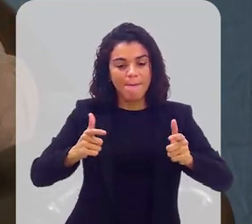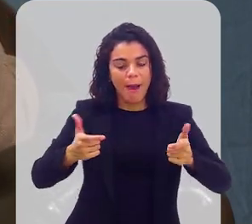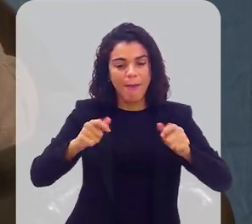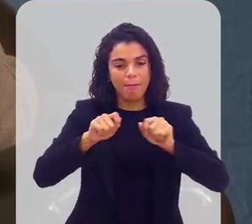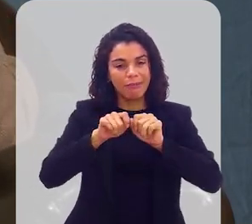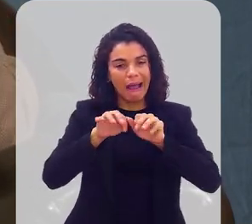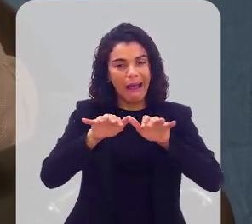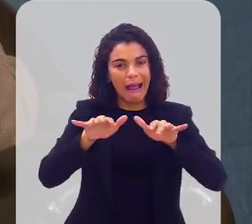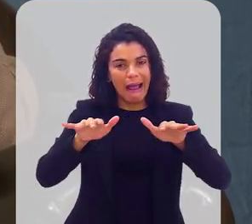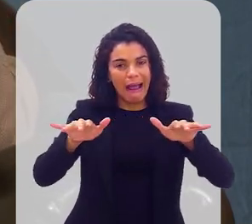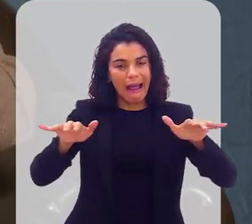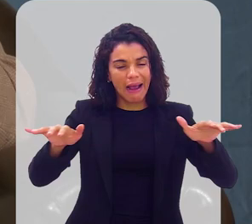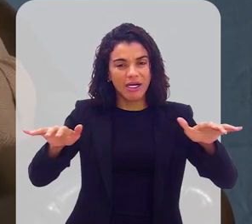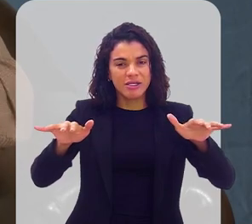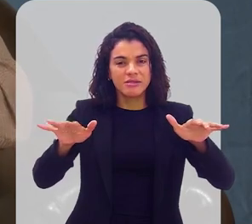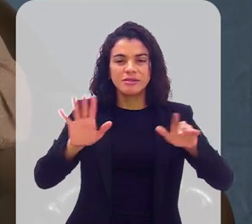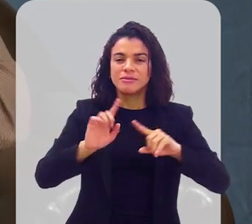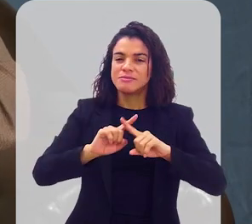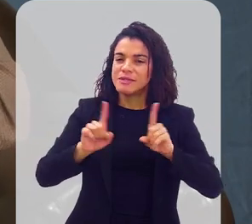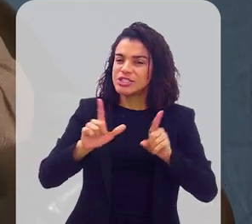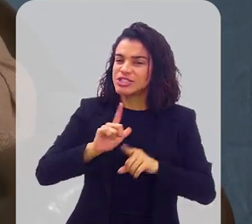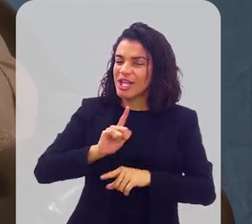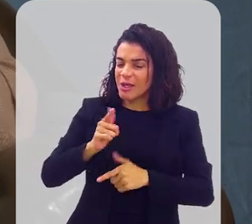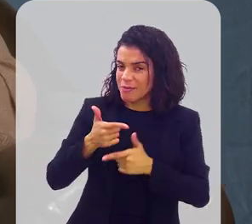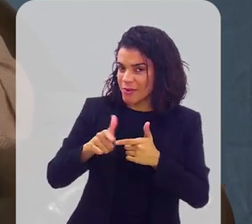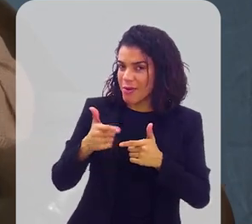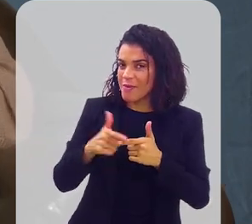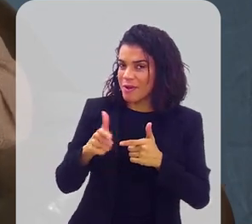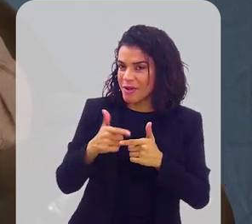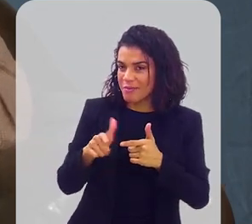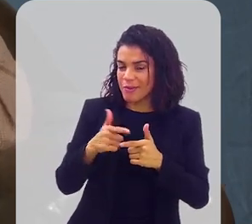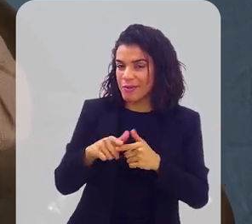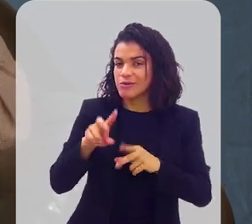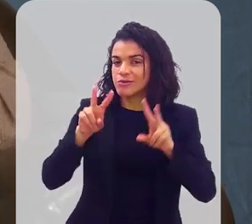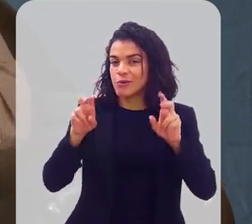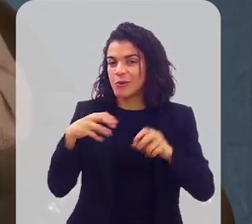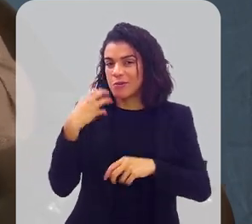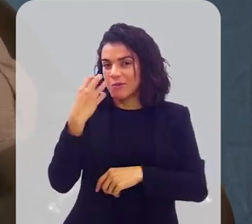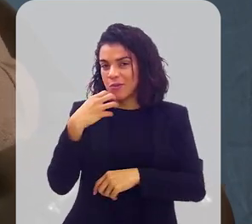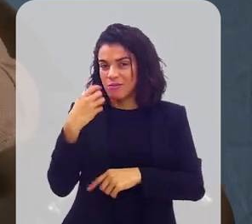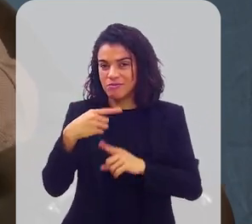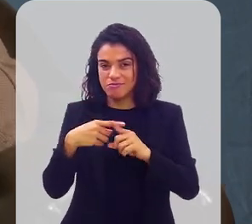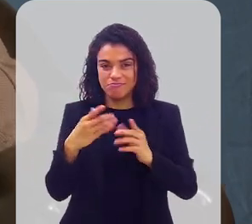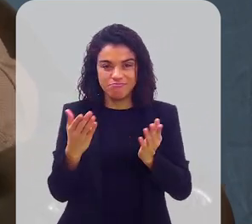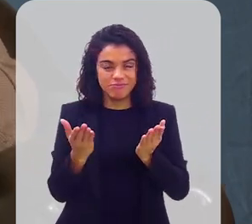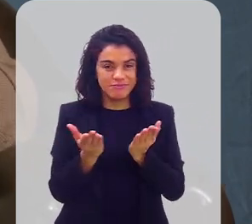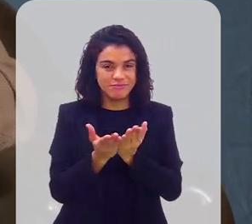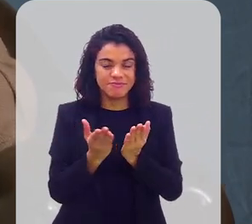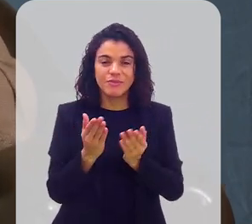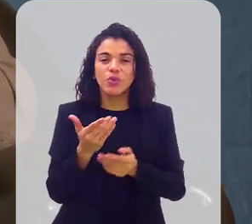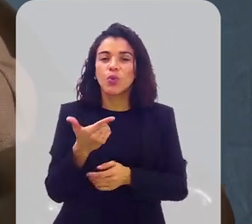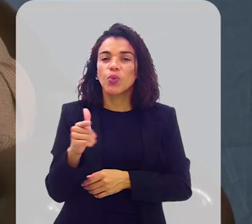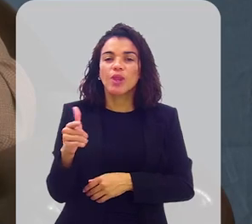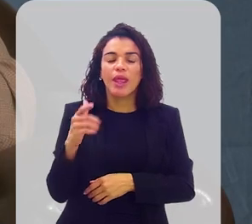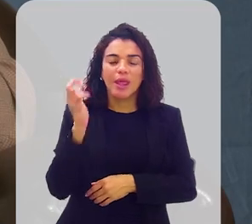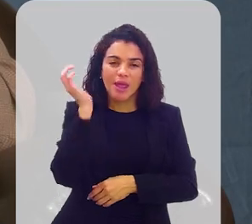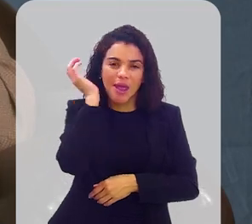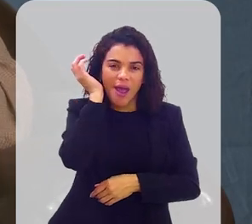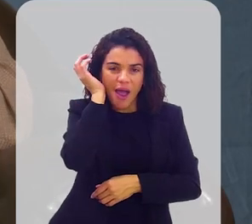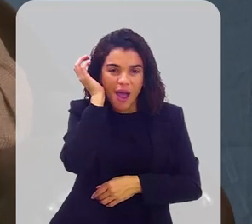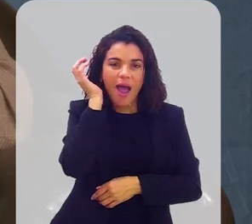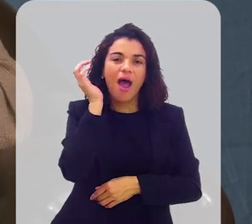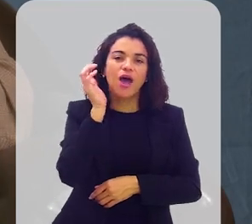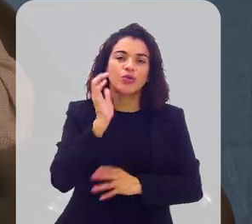cada vez maior. Mas ainda temos um problema muito grande com a música evangélica, que ela não toca ainda nas rádios